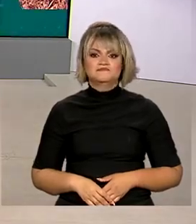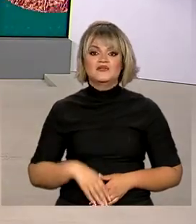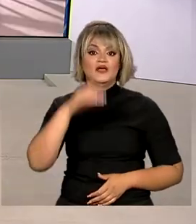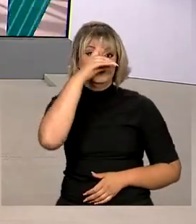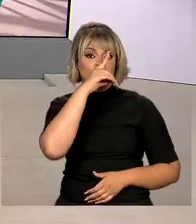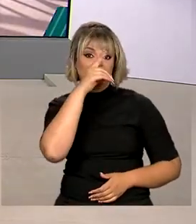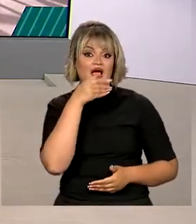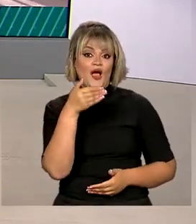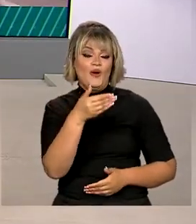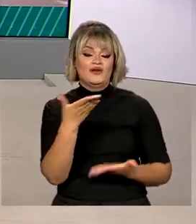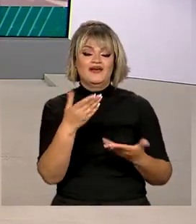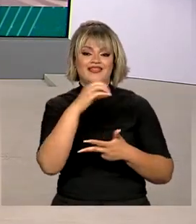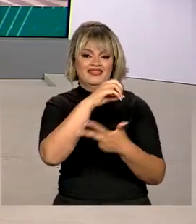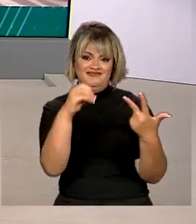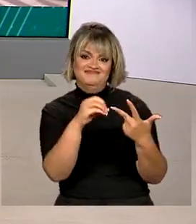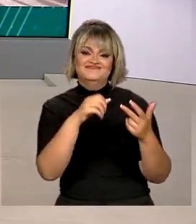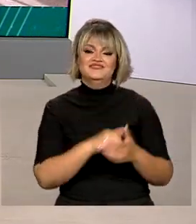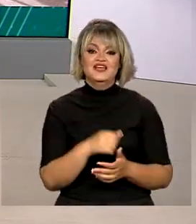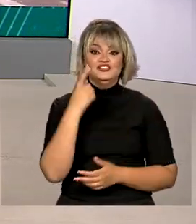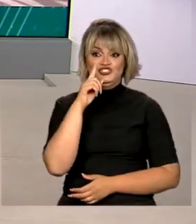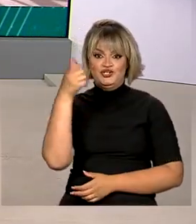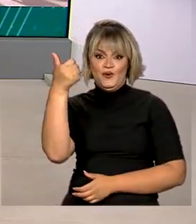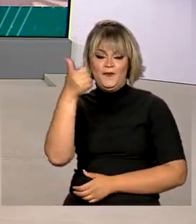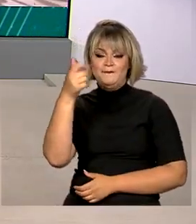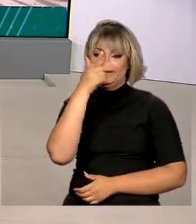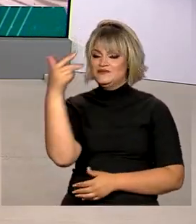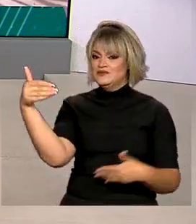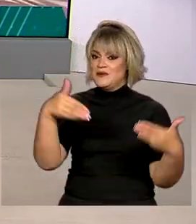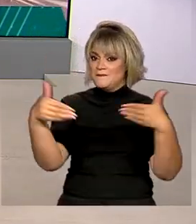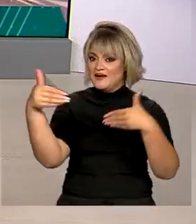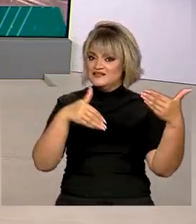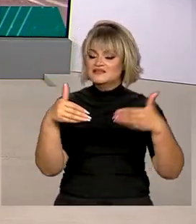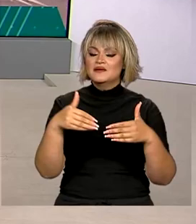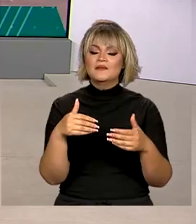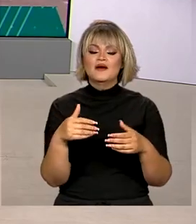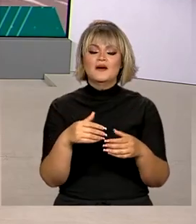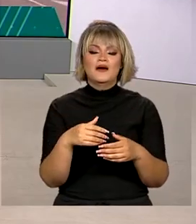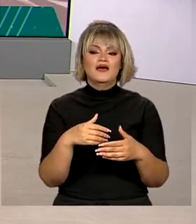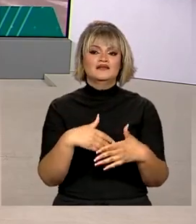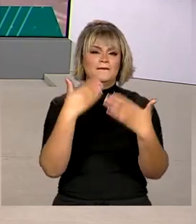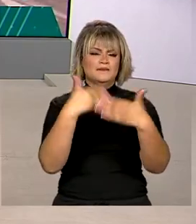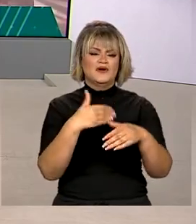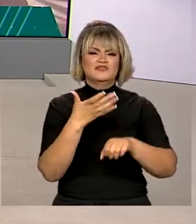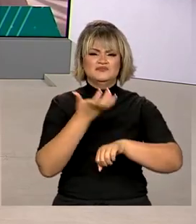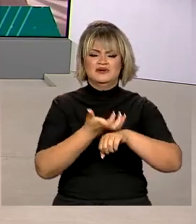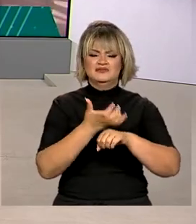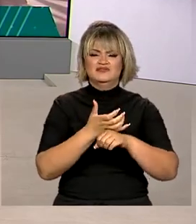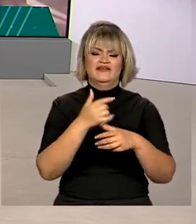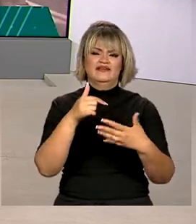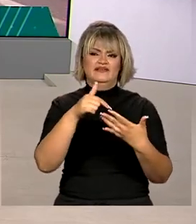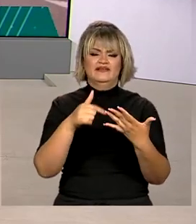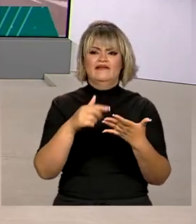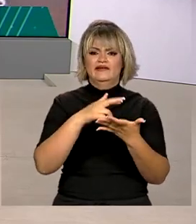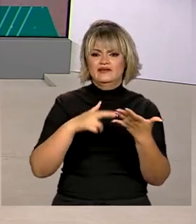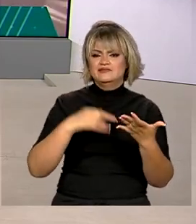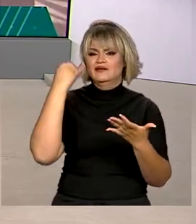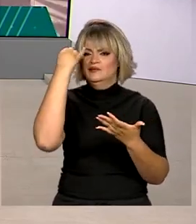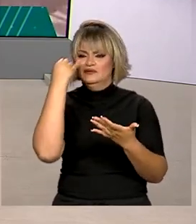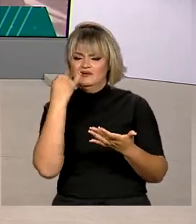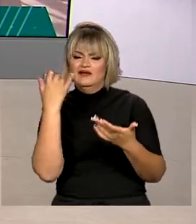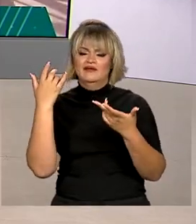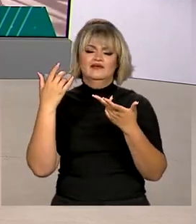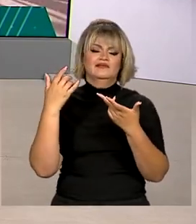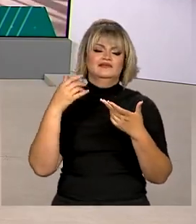Domingo agora tem Enem. No primeiro dia, os participantes vão fazer provas de linguagem, ciências humanas e redação. Os